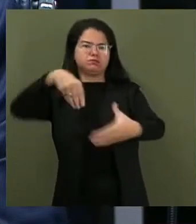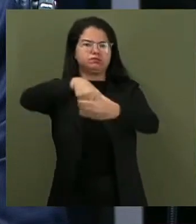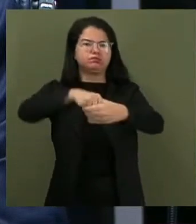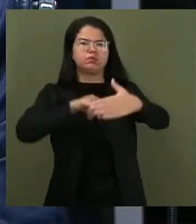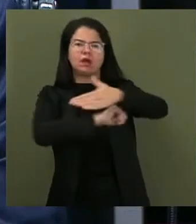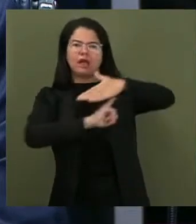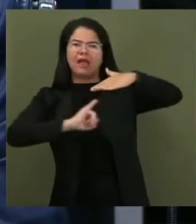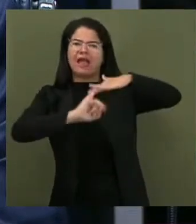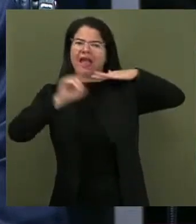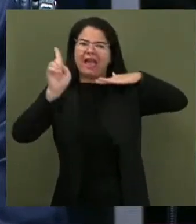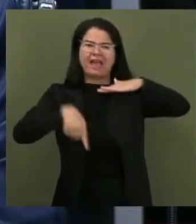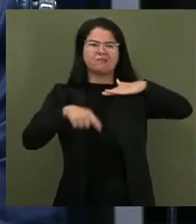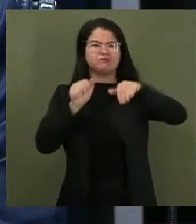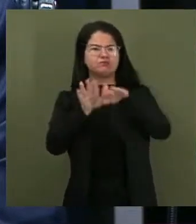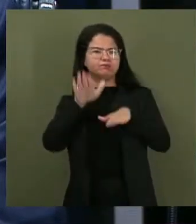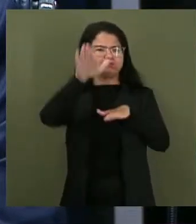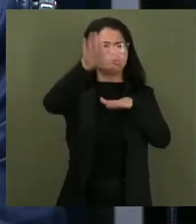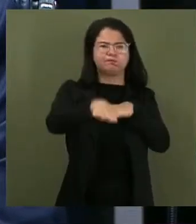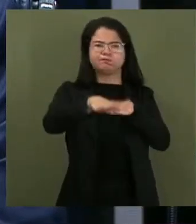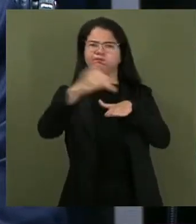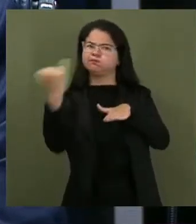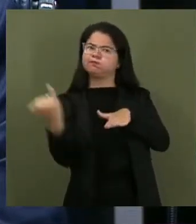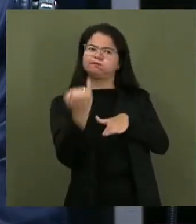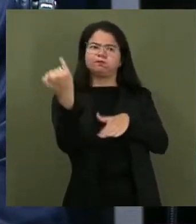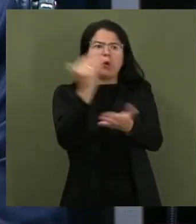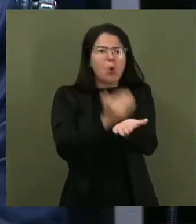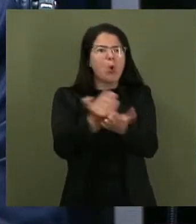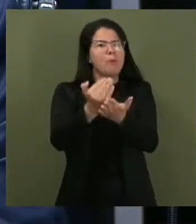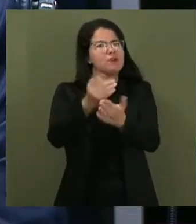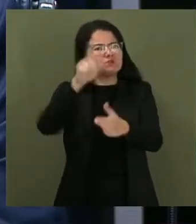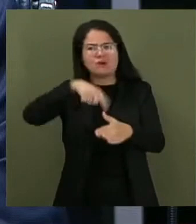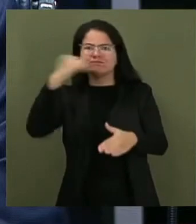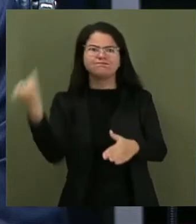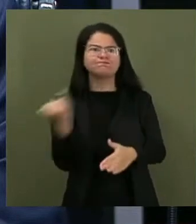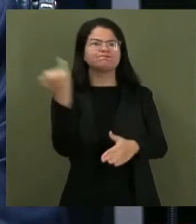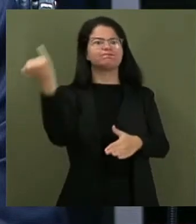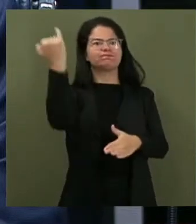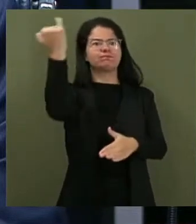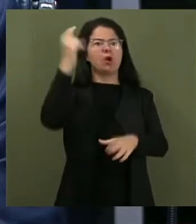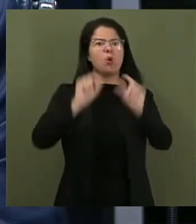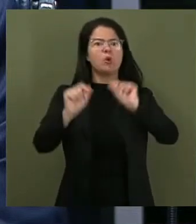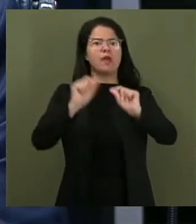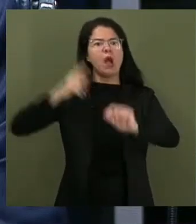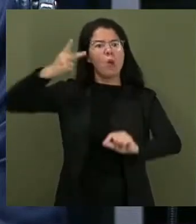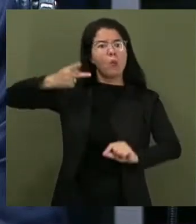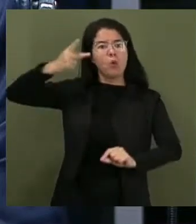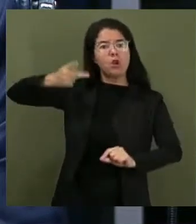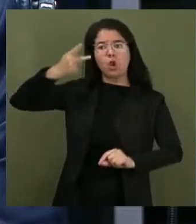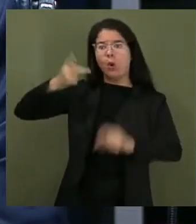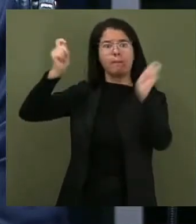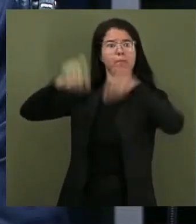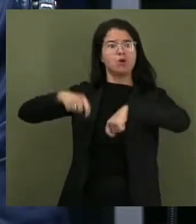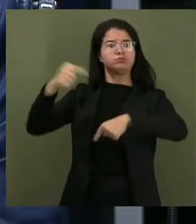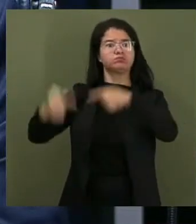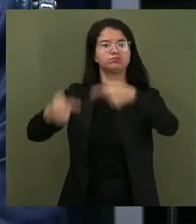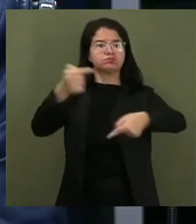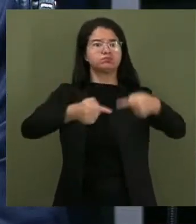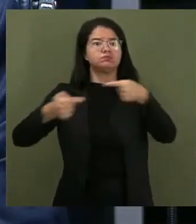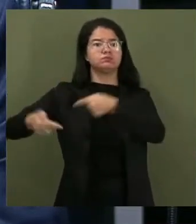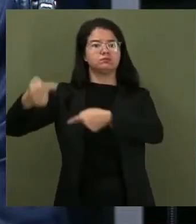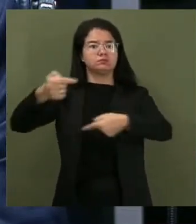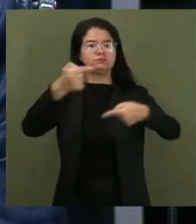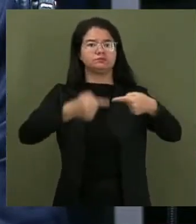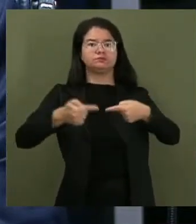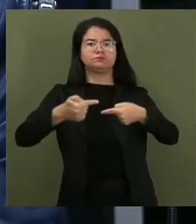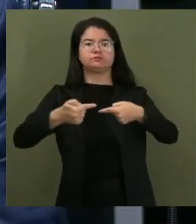é um passo inicial, passo importantíssimo inicial, para que os parlamentares possam discutir, para que